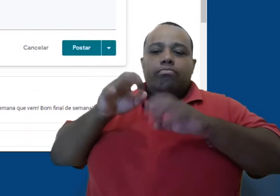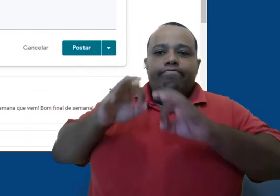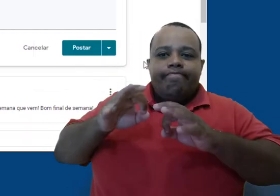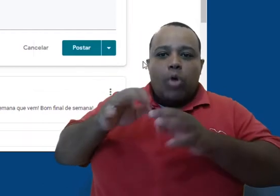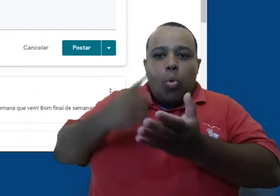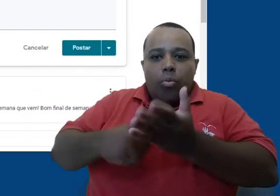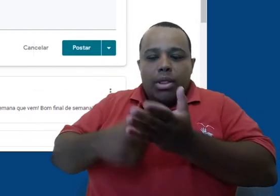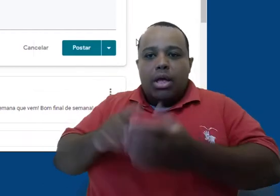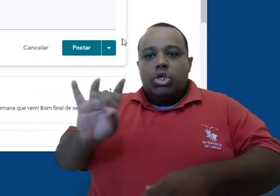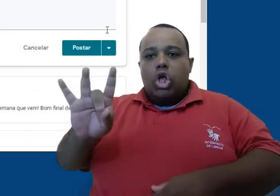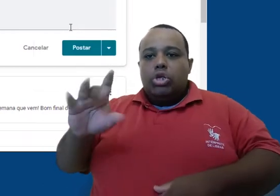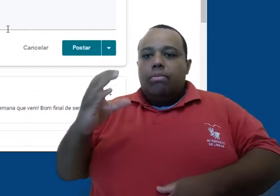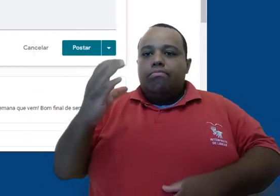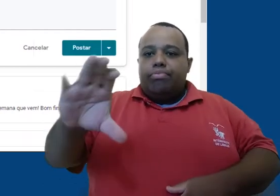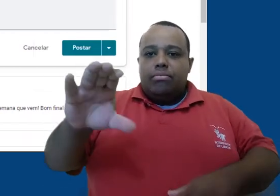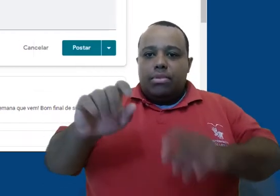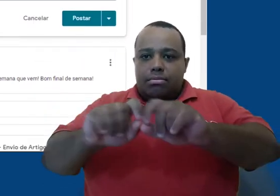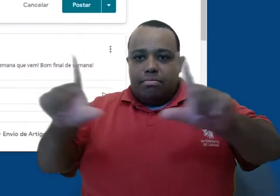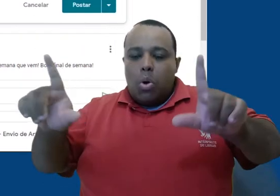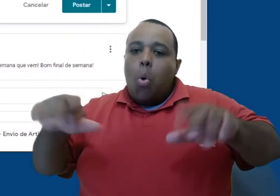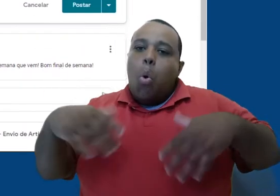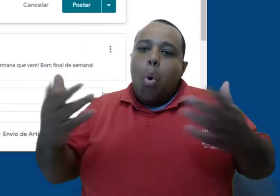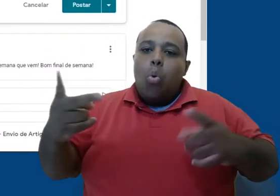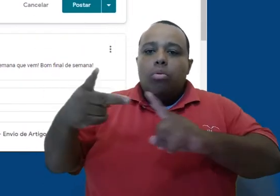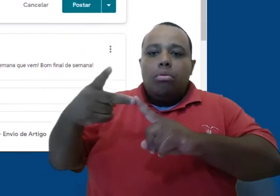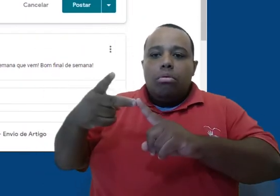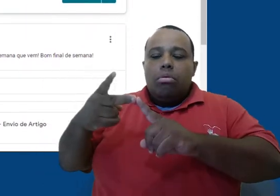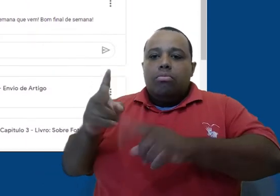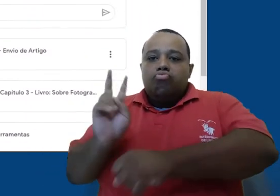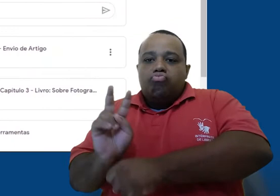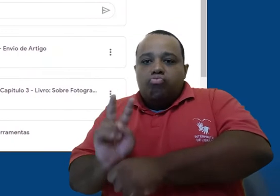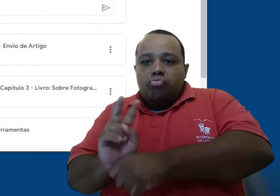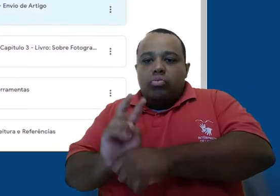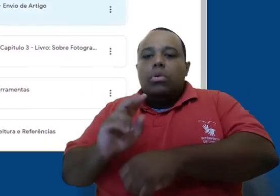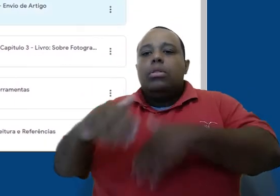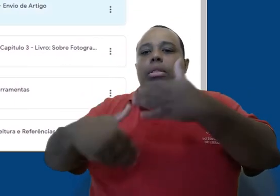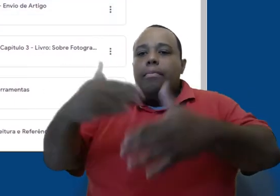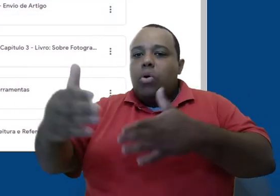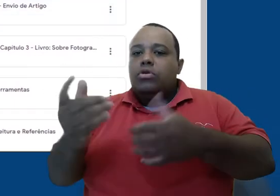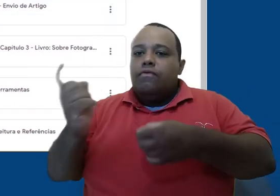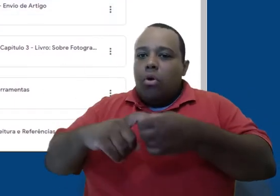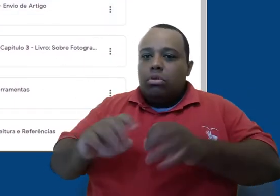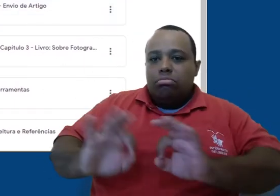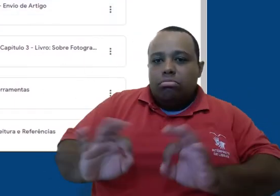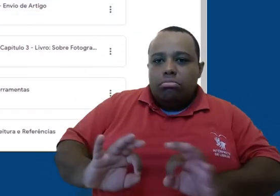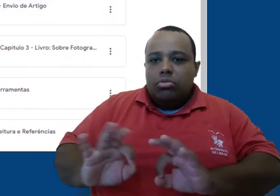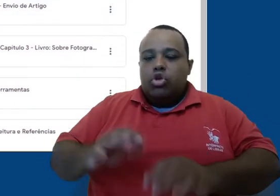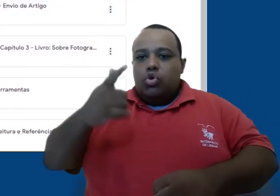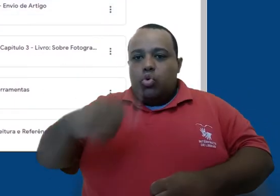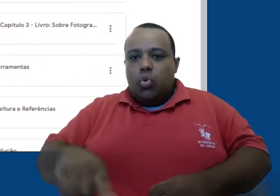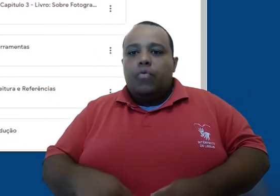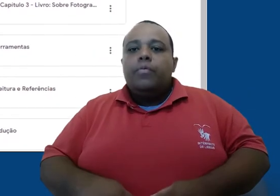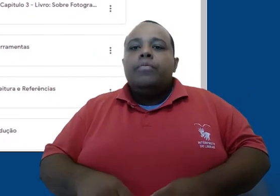Seguindo em frente, abaixo da caixa de texto onde podemos criar nossa postagem, é possível checarmos postagens já feitas, assim como